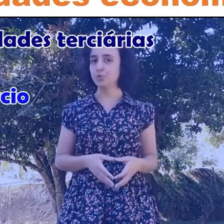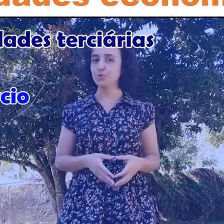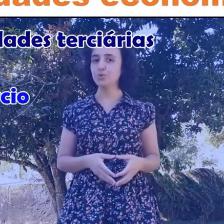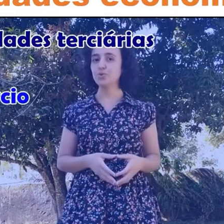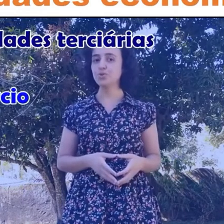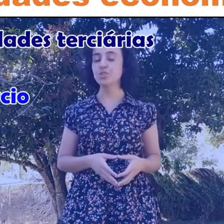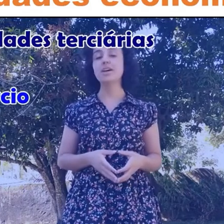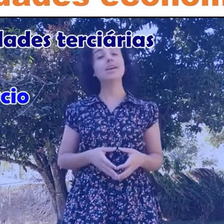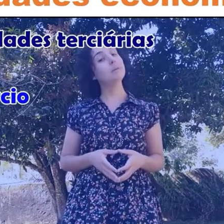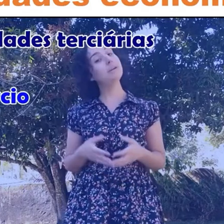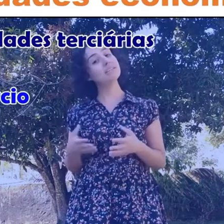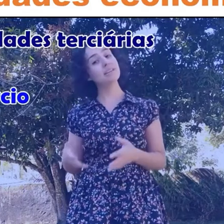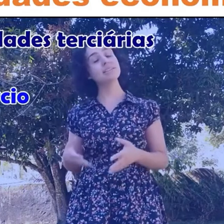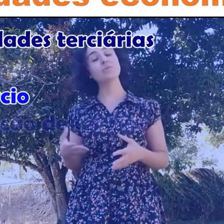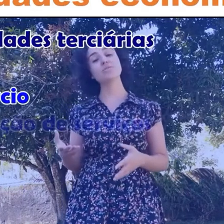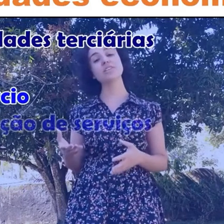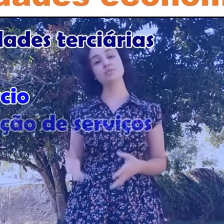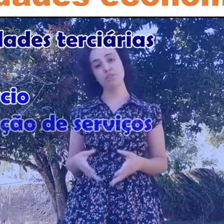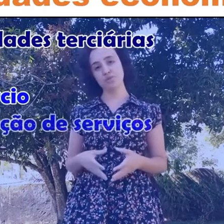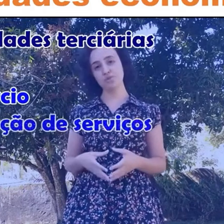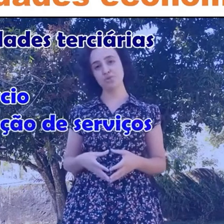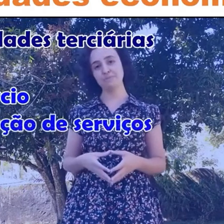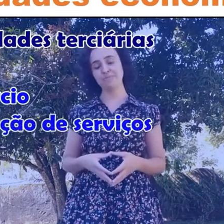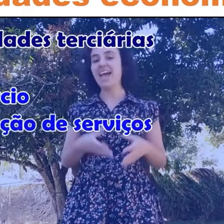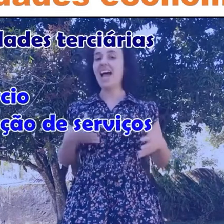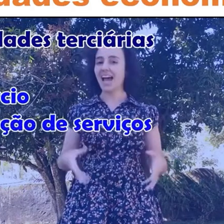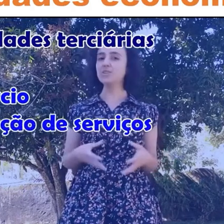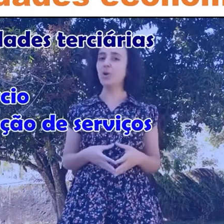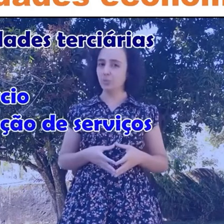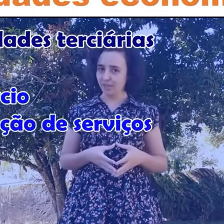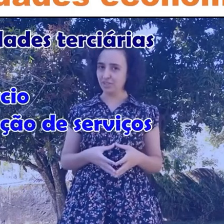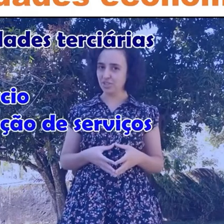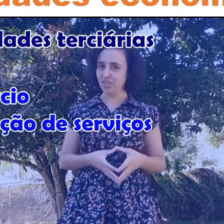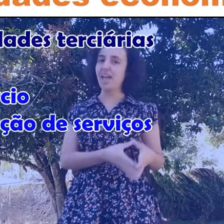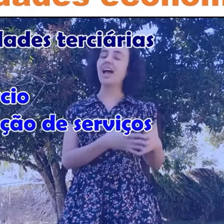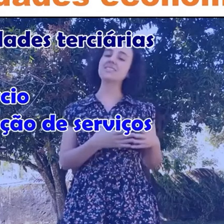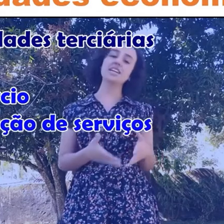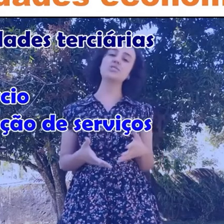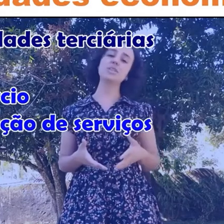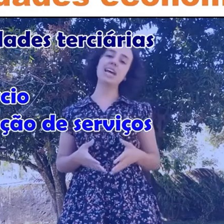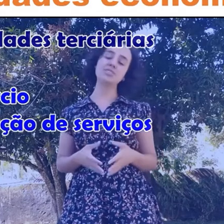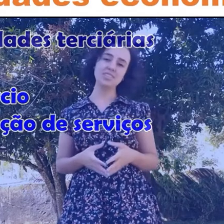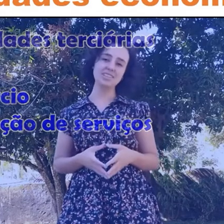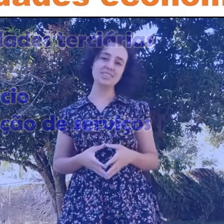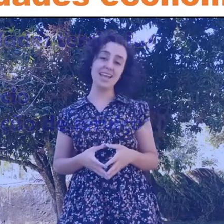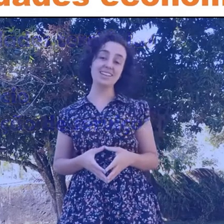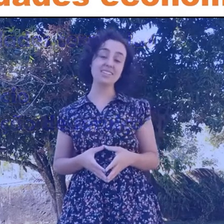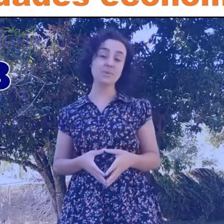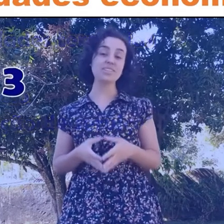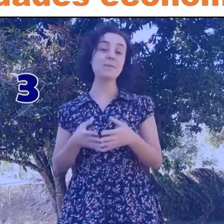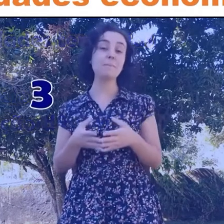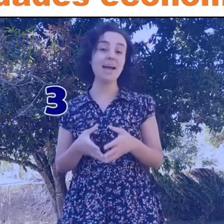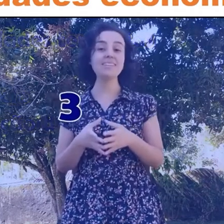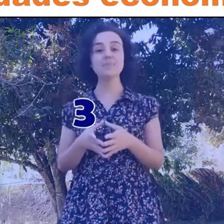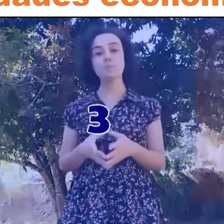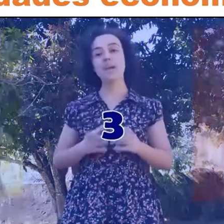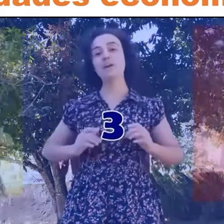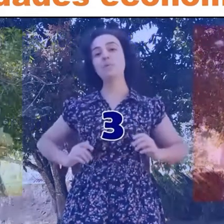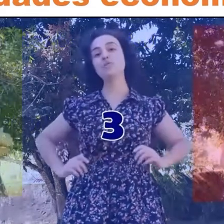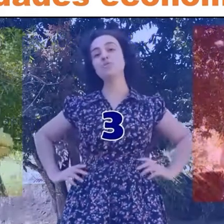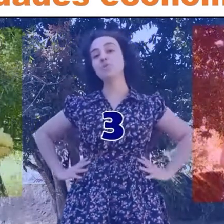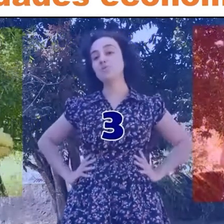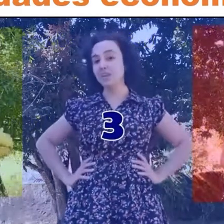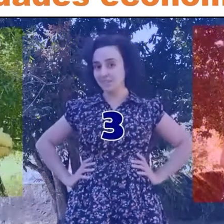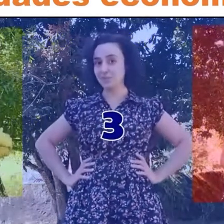venda de produtos e prestação de serviços. Atualmente, as atividades terciárias são as que mais